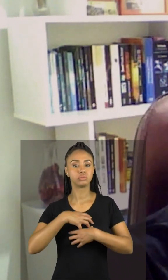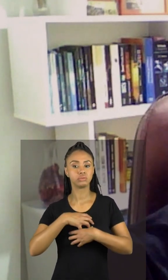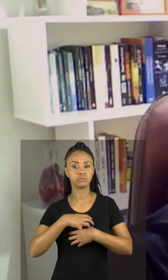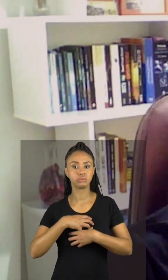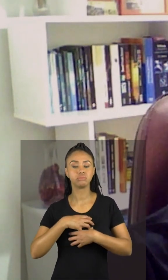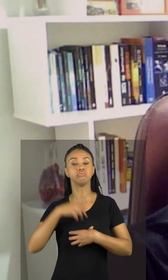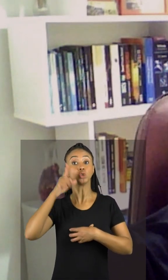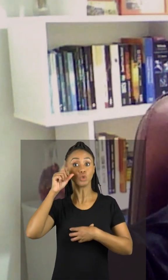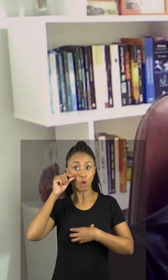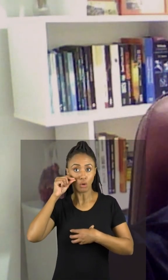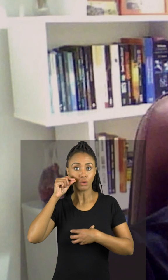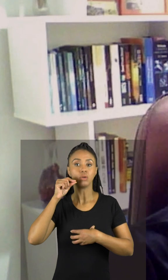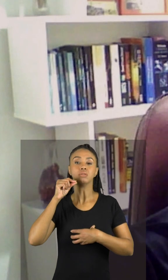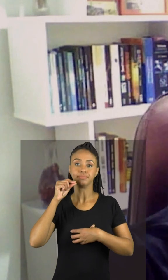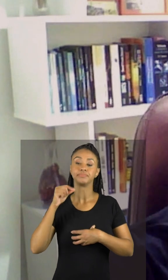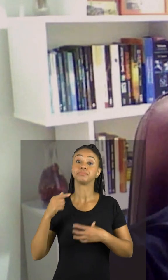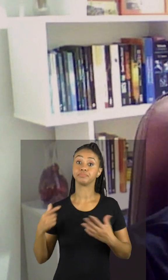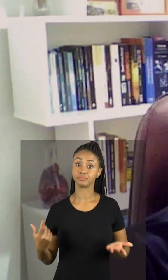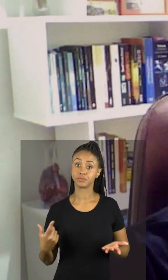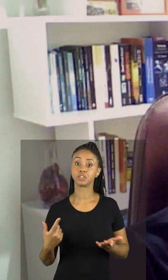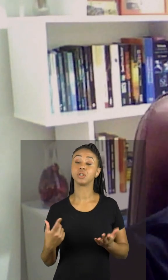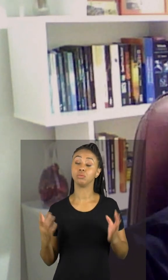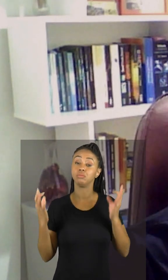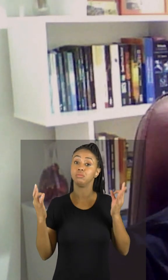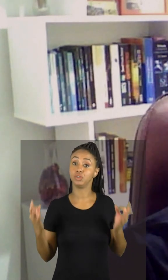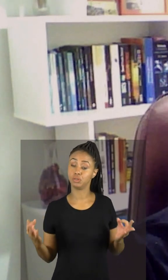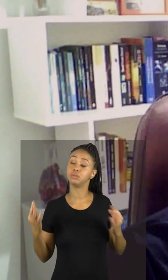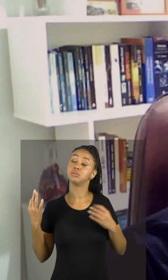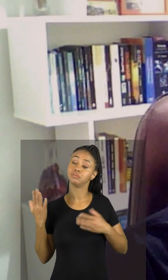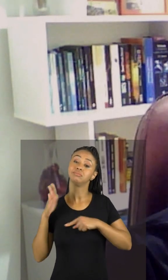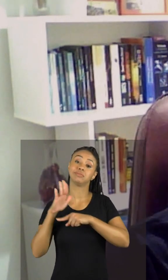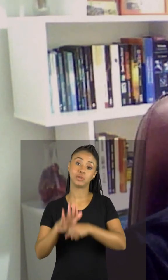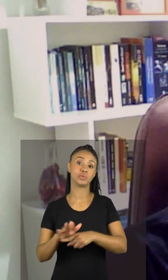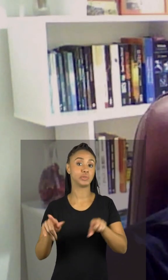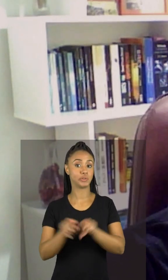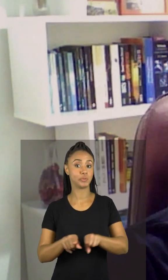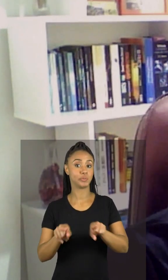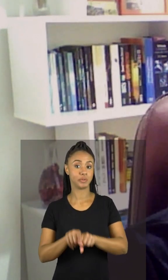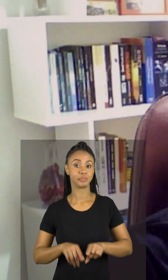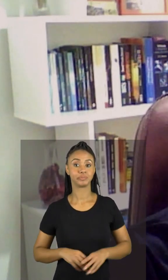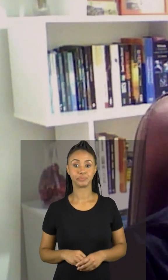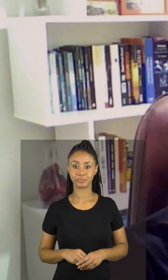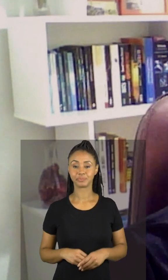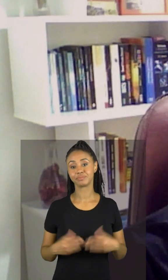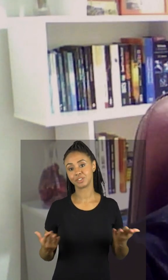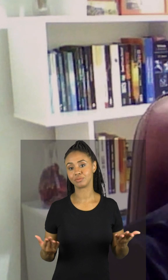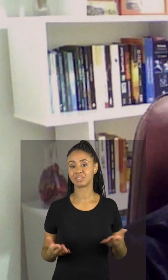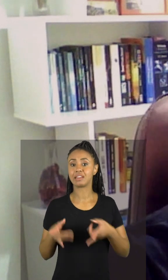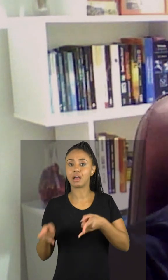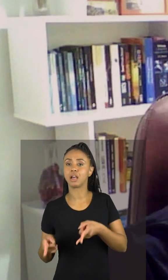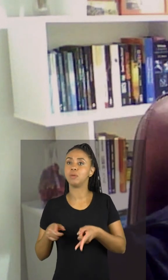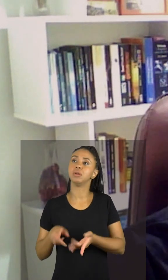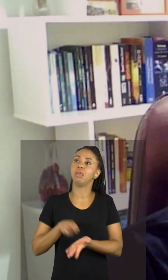sono e para fazer isso a meditação é uma grande excelente alternativa então ficar